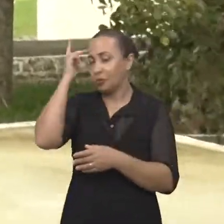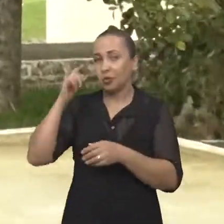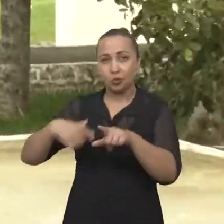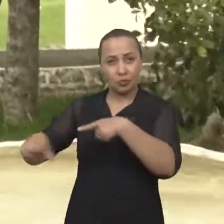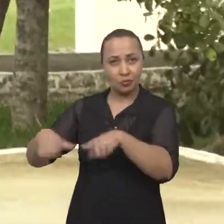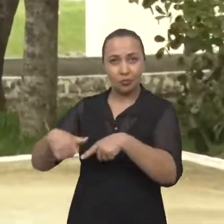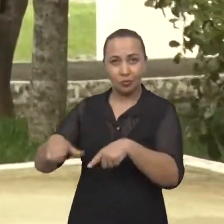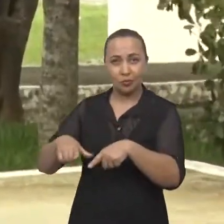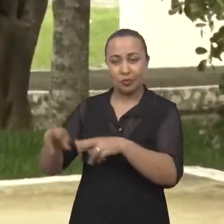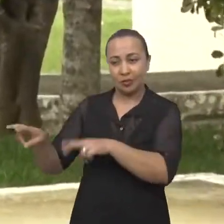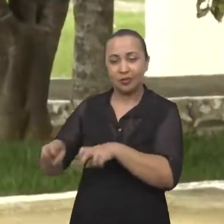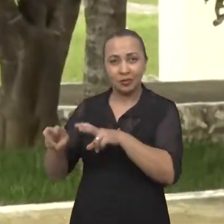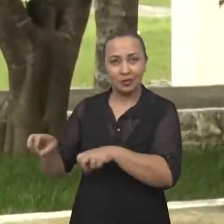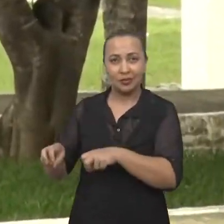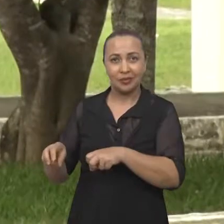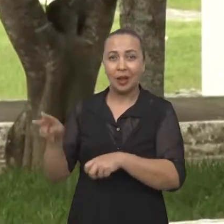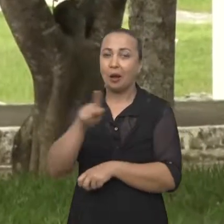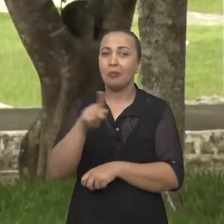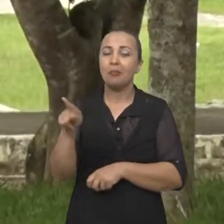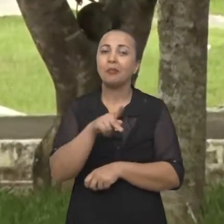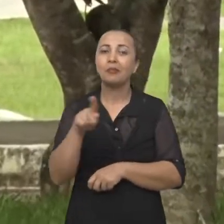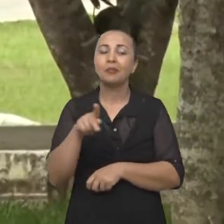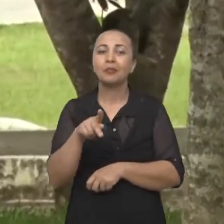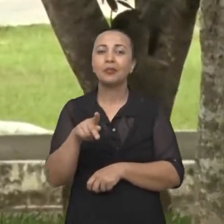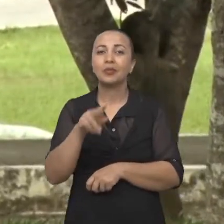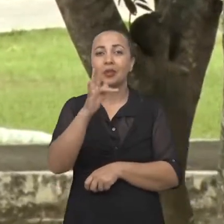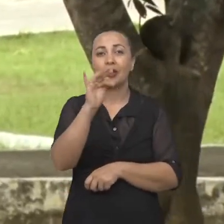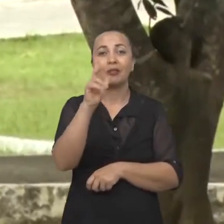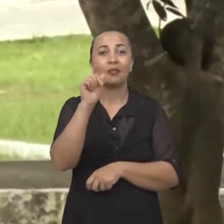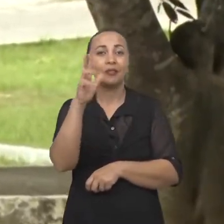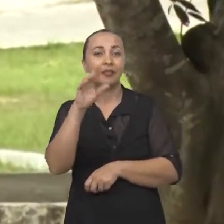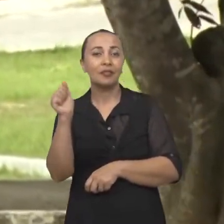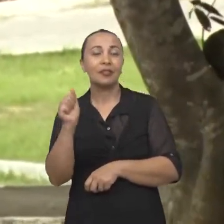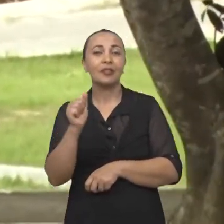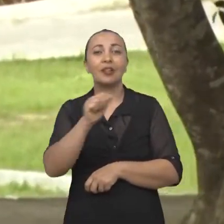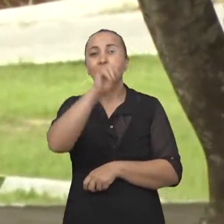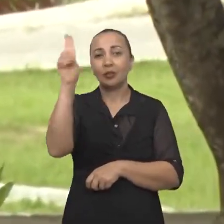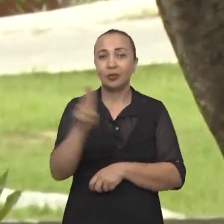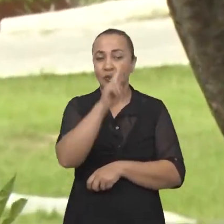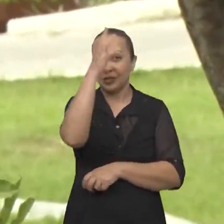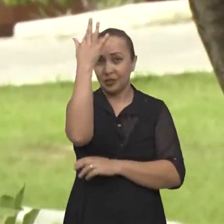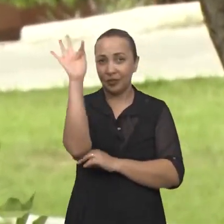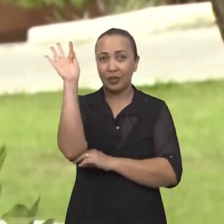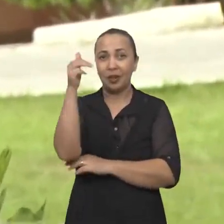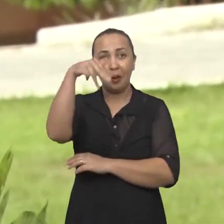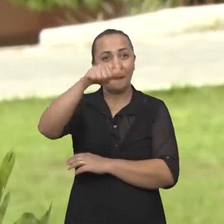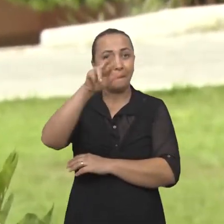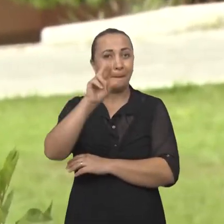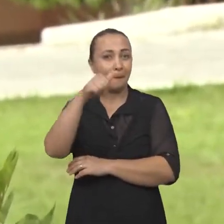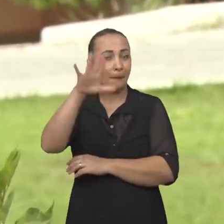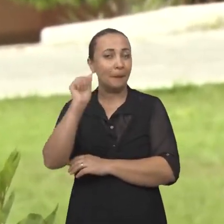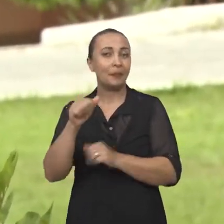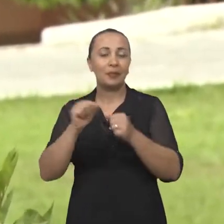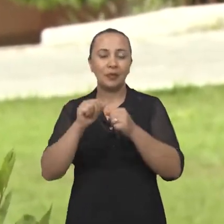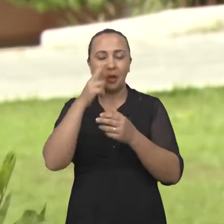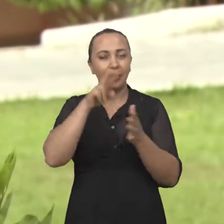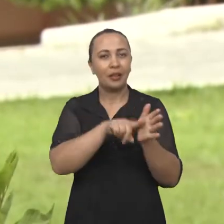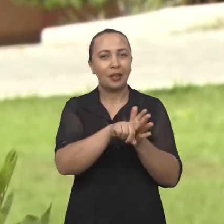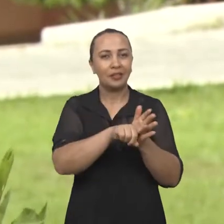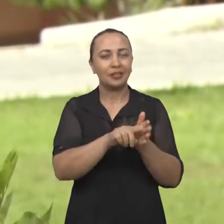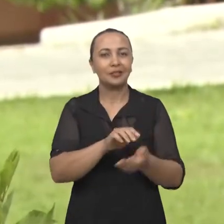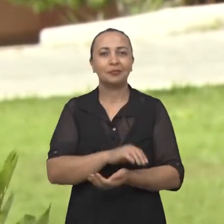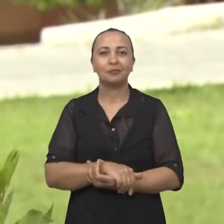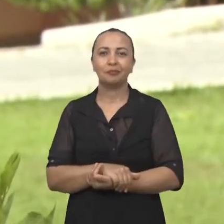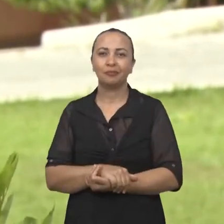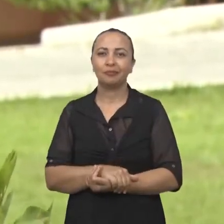rurais da Baixada Maranhense. A professora Flávia de Almeida, da Universidade Federal do Maranhão, faz uma análise sobre o assunto